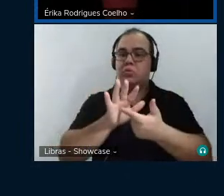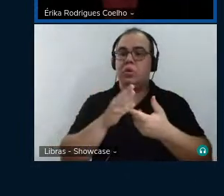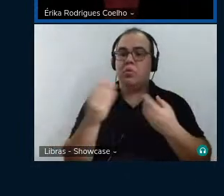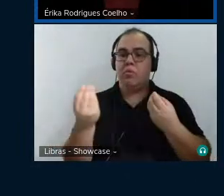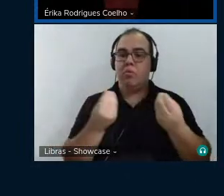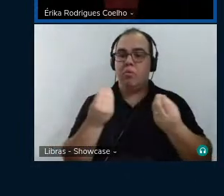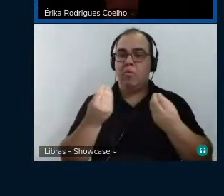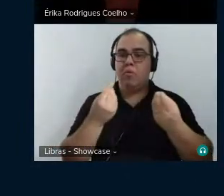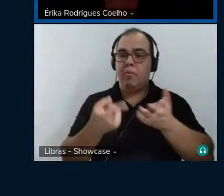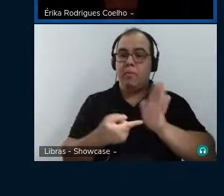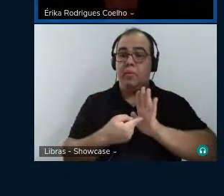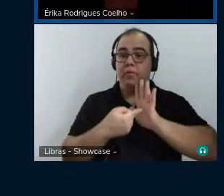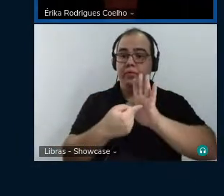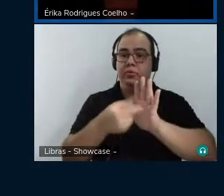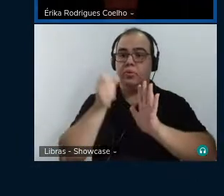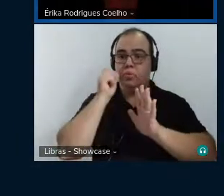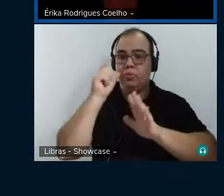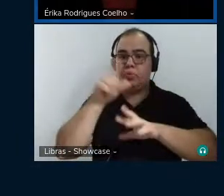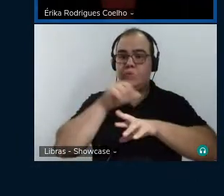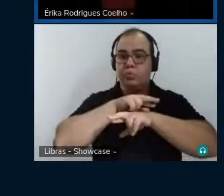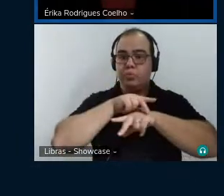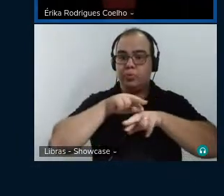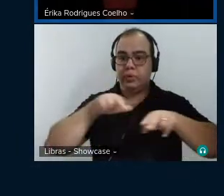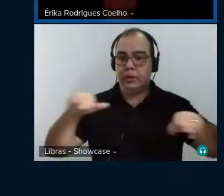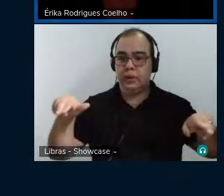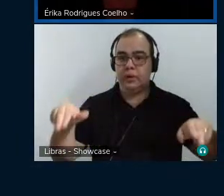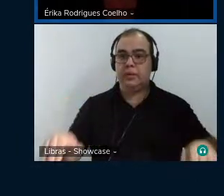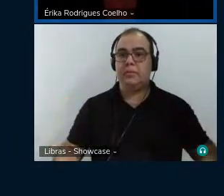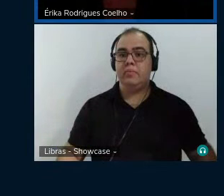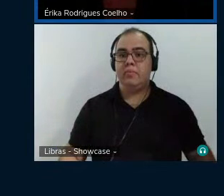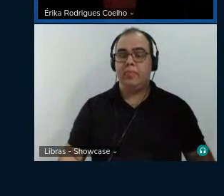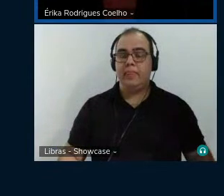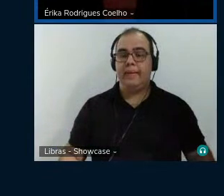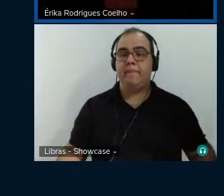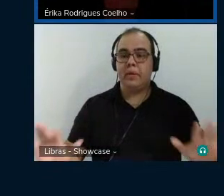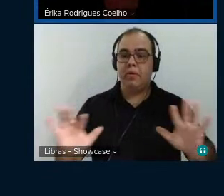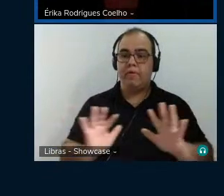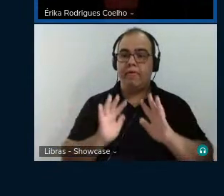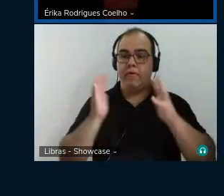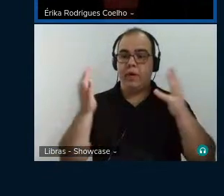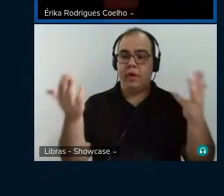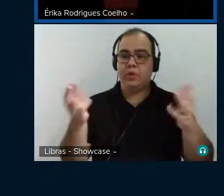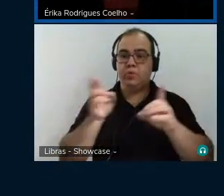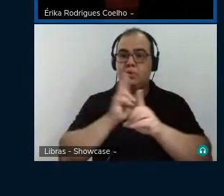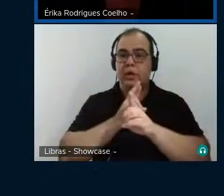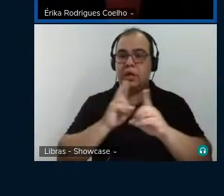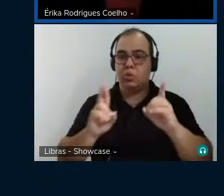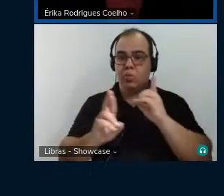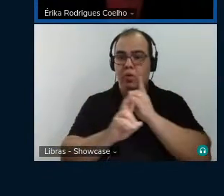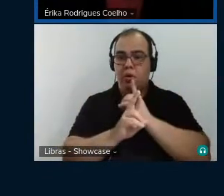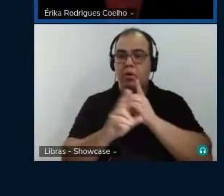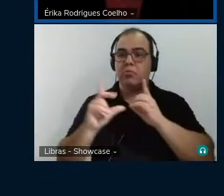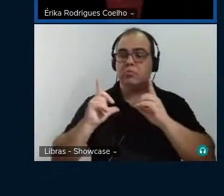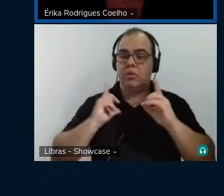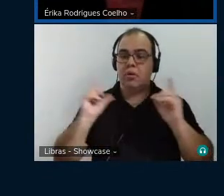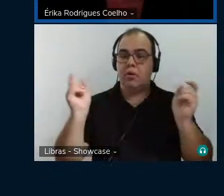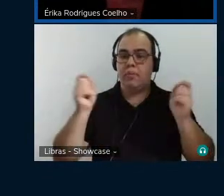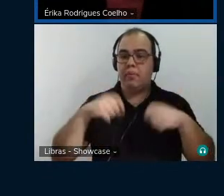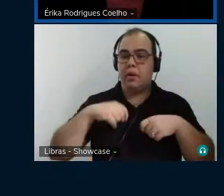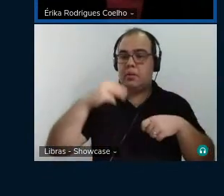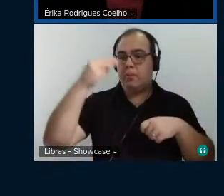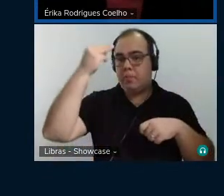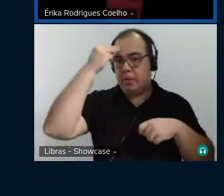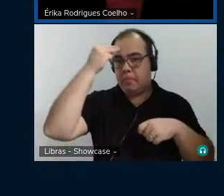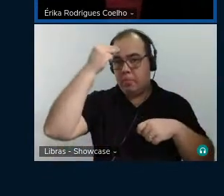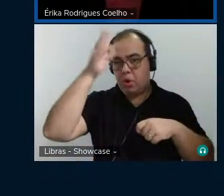culturais como eventos rituais que geram memória coletiva e capazes de mudar a